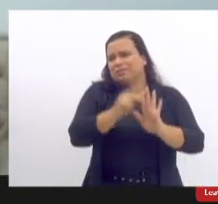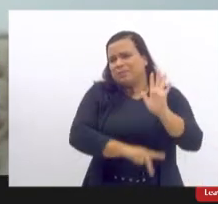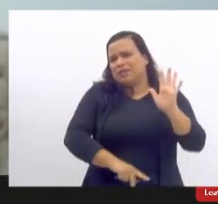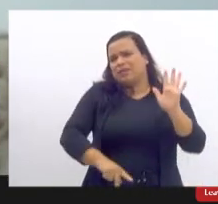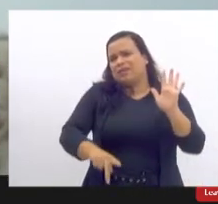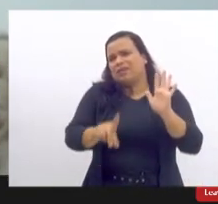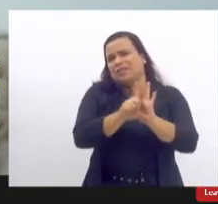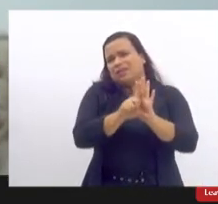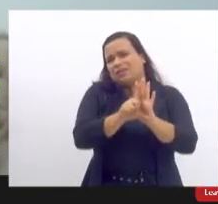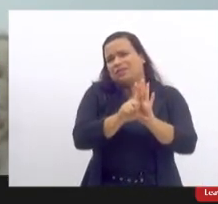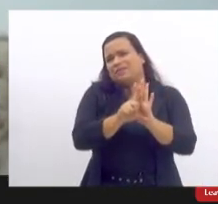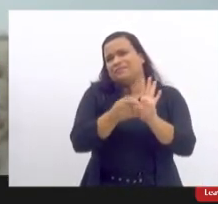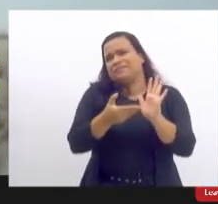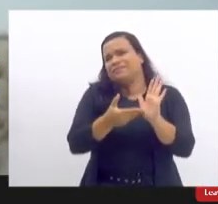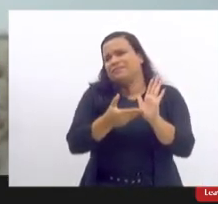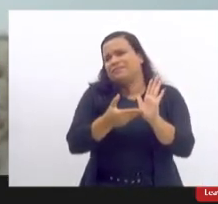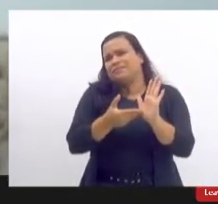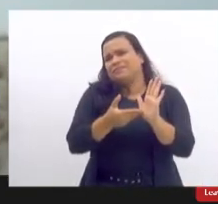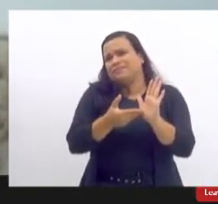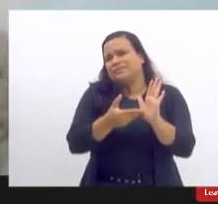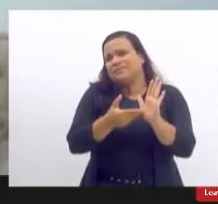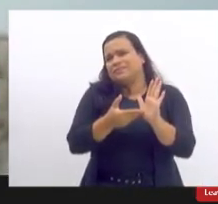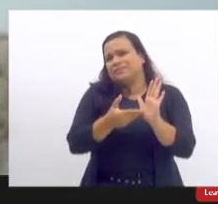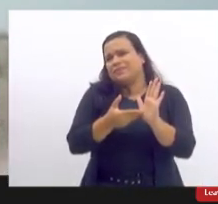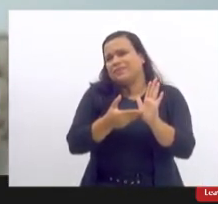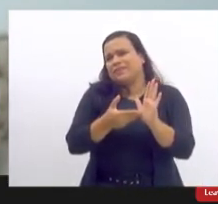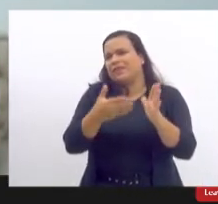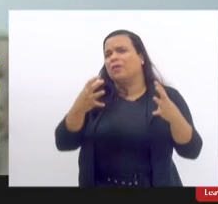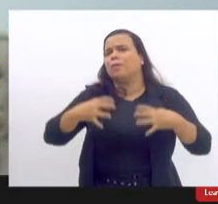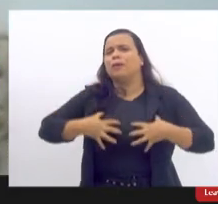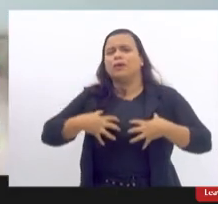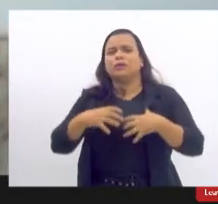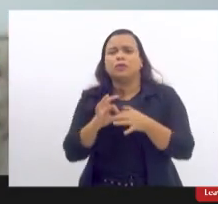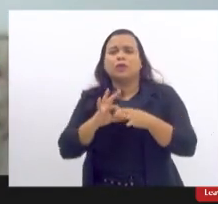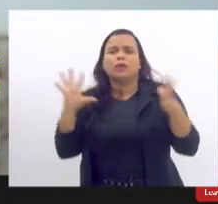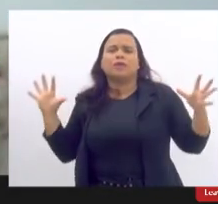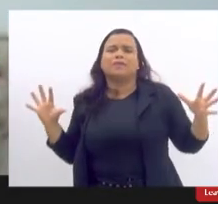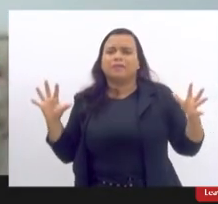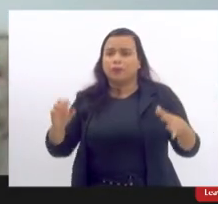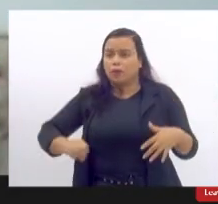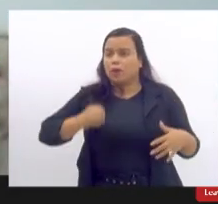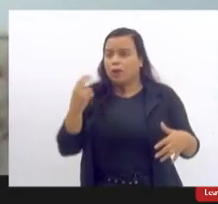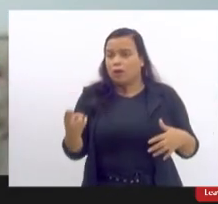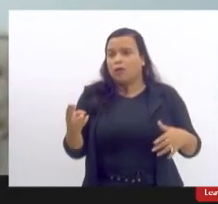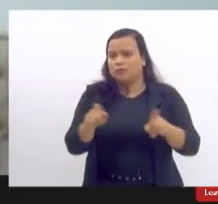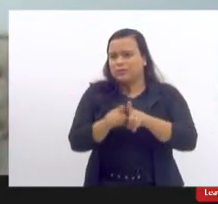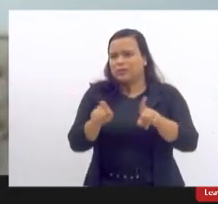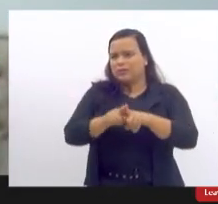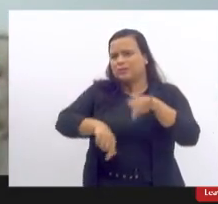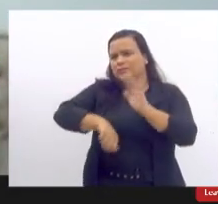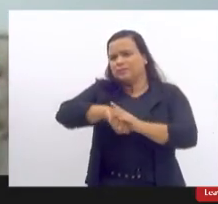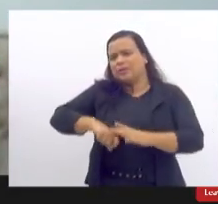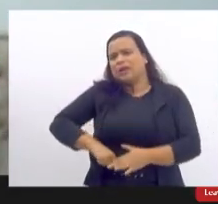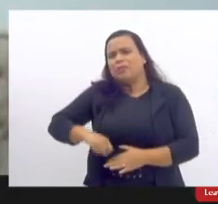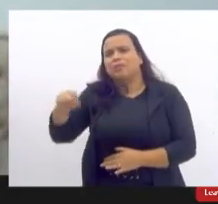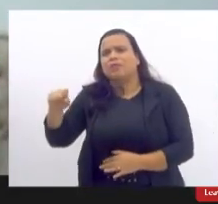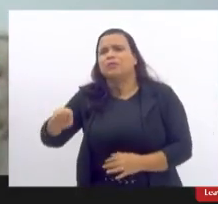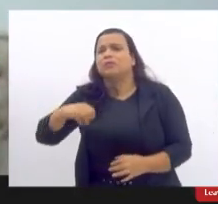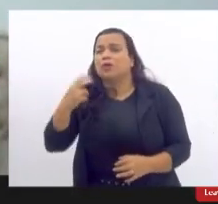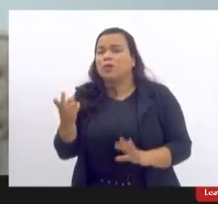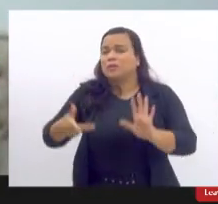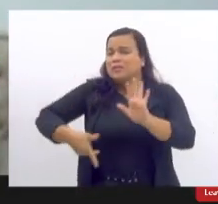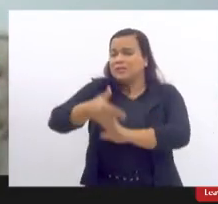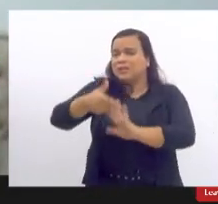aposamente com a Ingrid a PL do peito livre ou a criminalização do aborto ou da cirurgia bariá